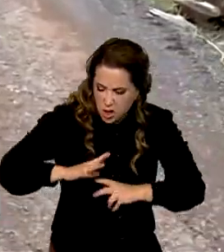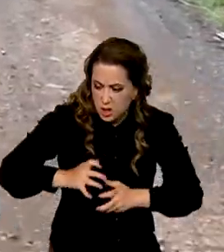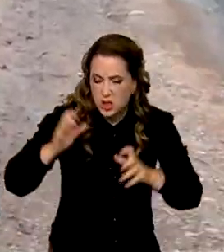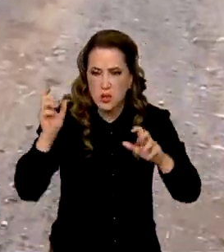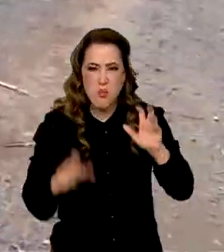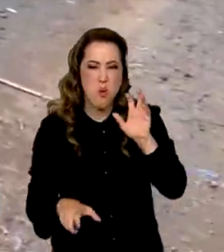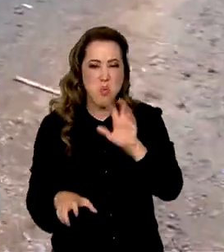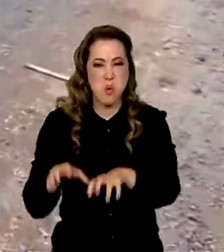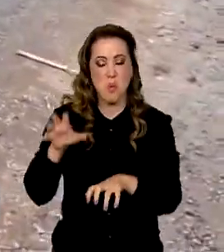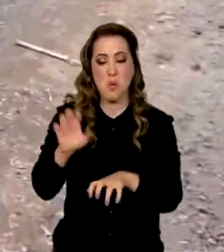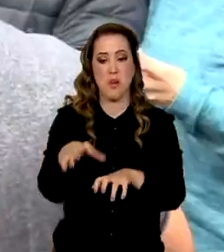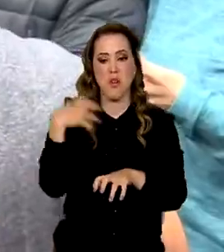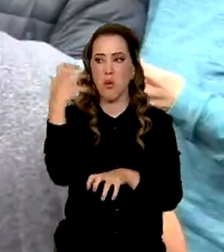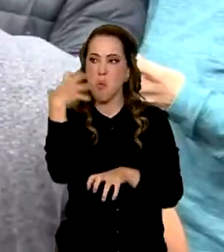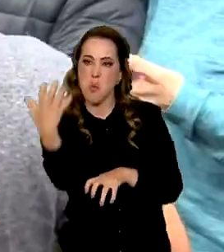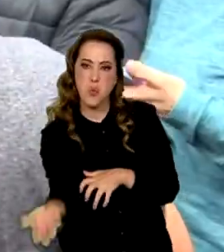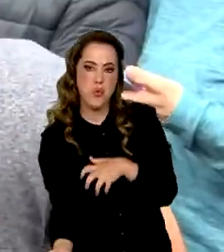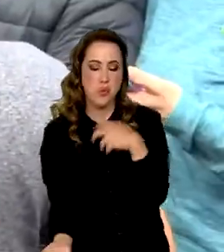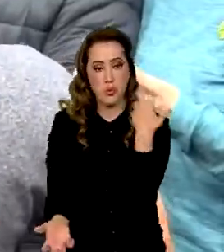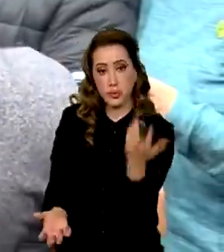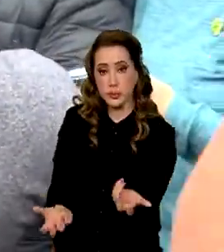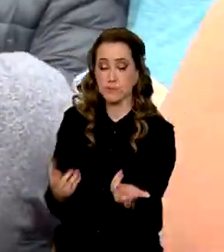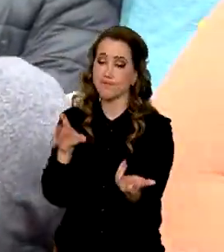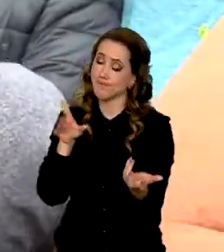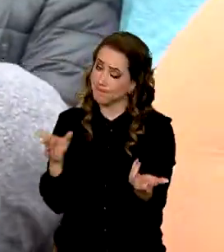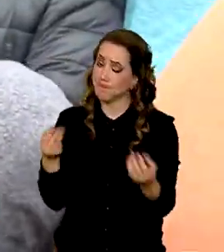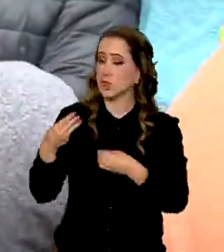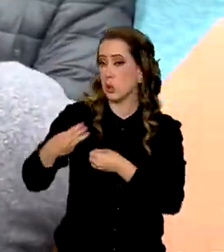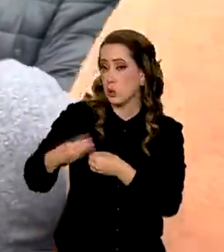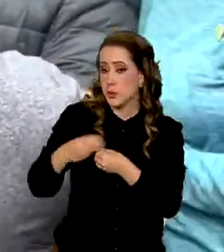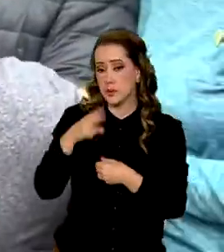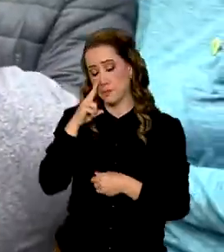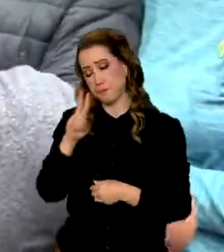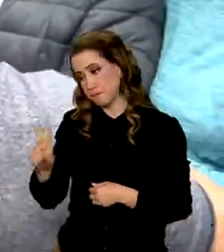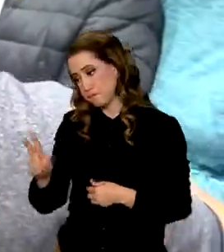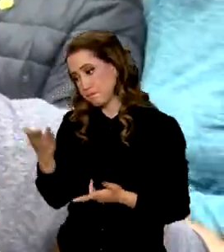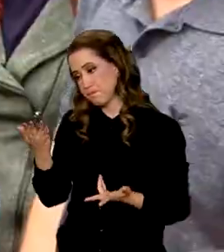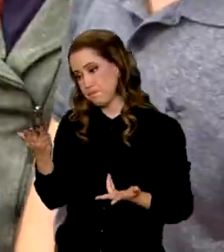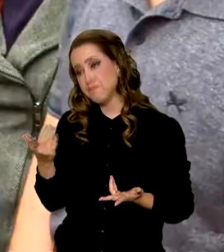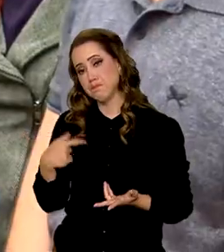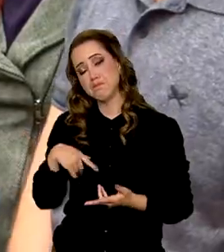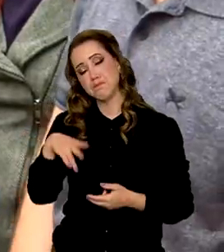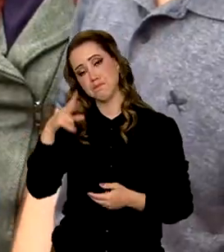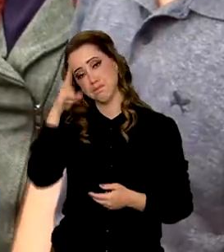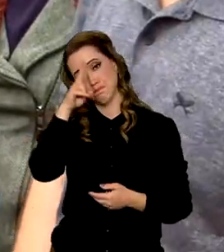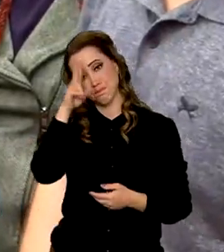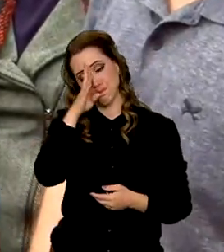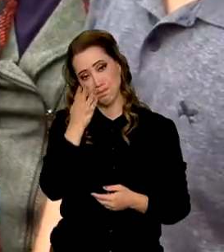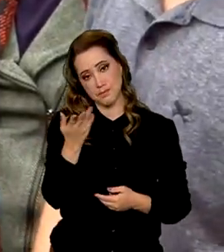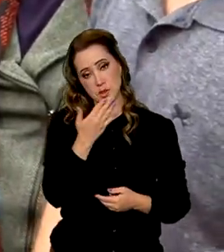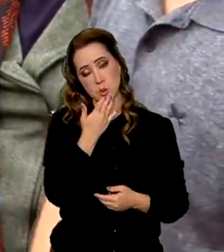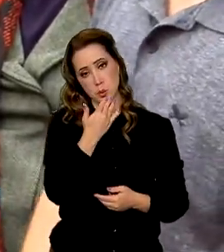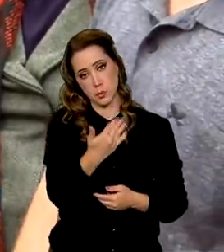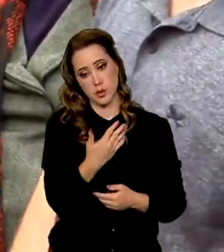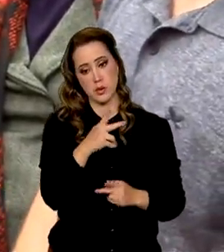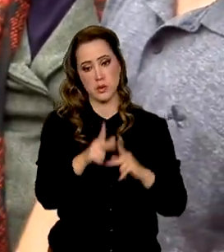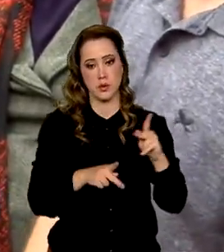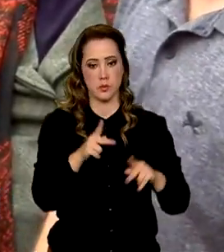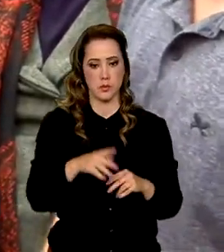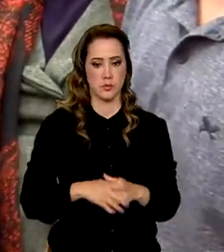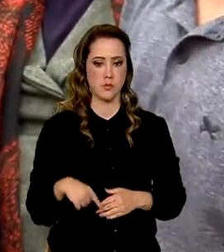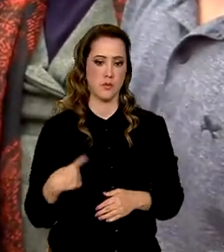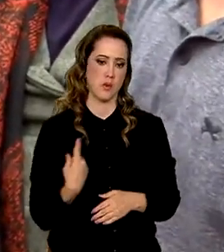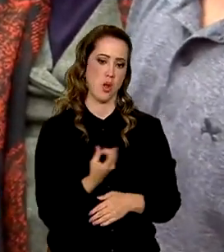e vegetação tombada. No município, ouviu as histórias e principais demandas da população. Nossa vida está